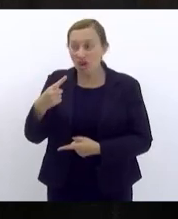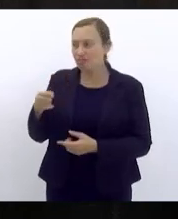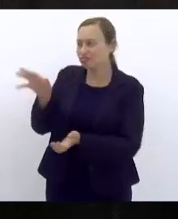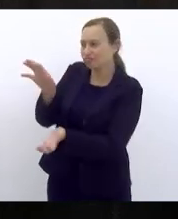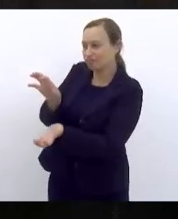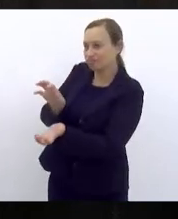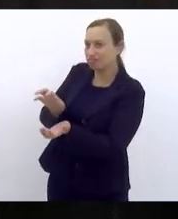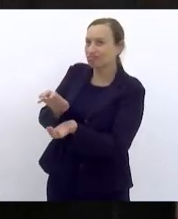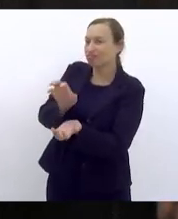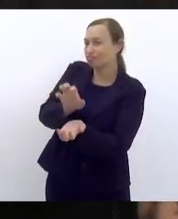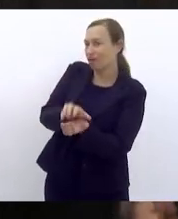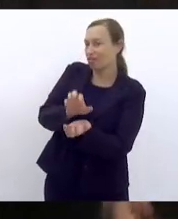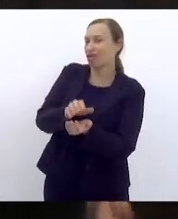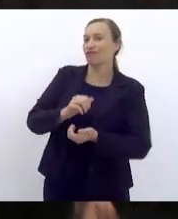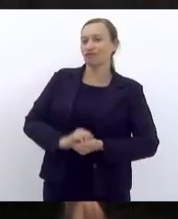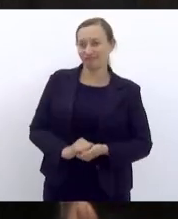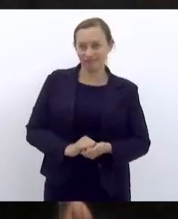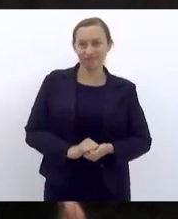pernambucano